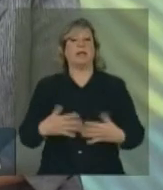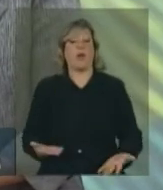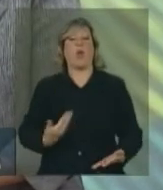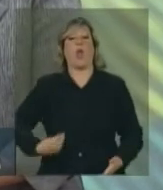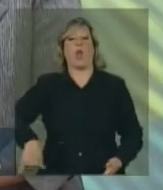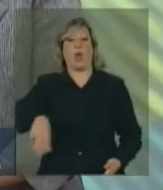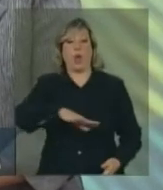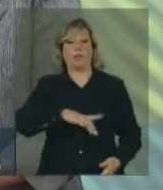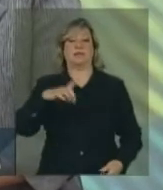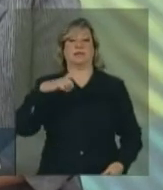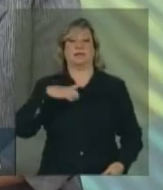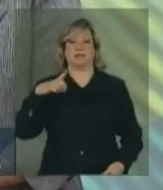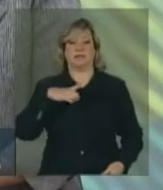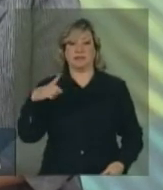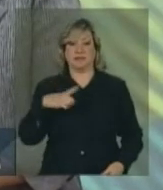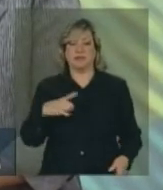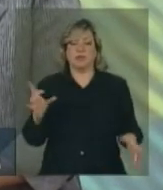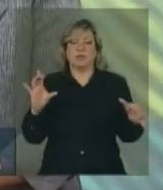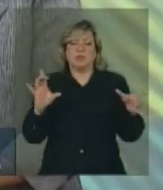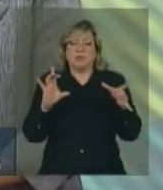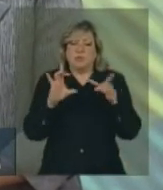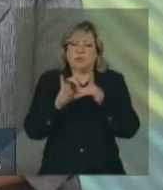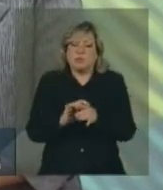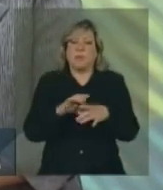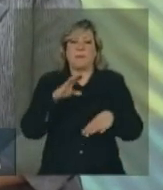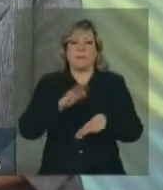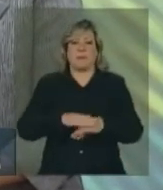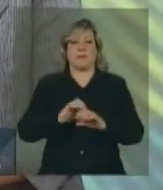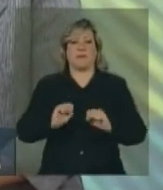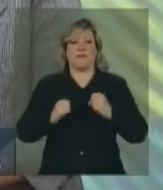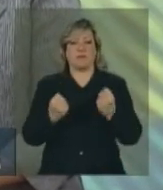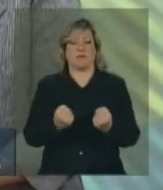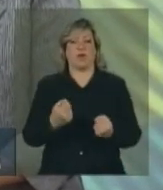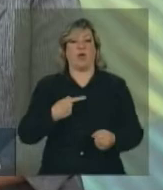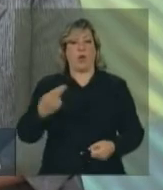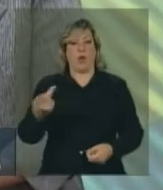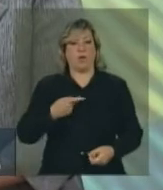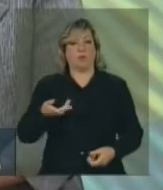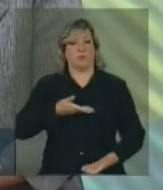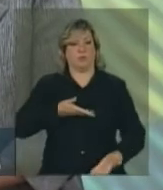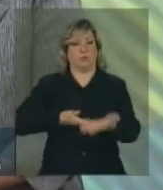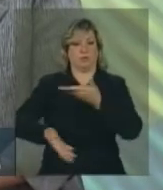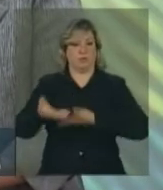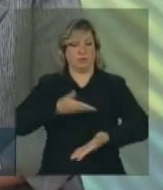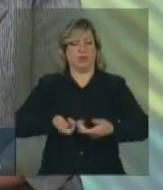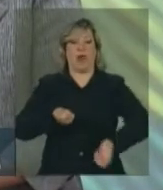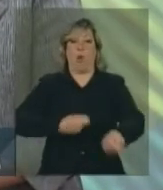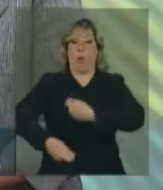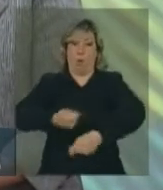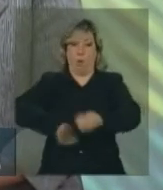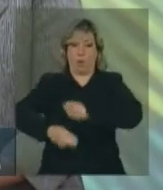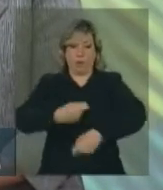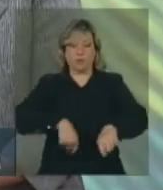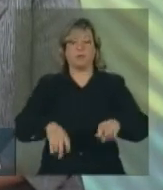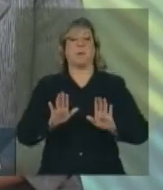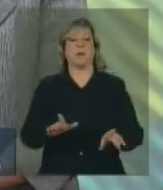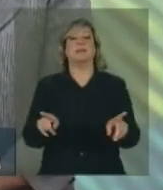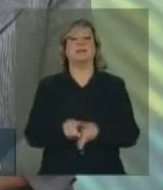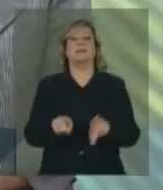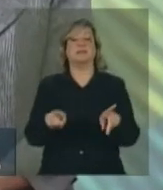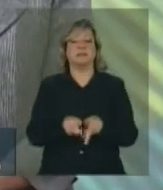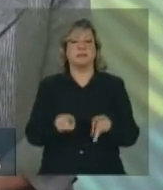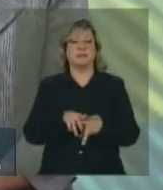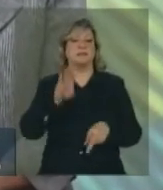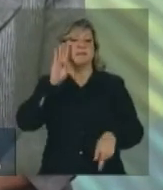estamos estreitando não só as nossas relações comerciais, mas também